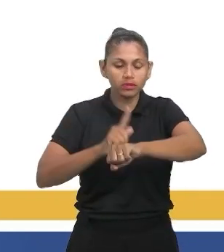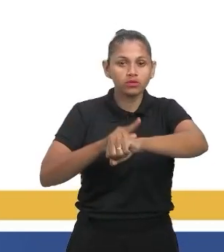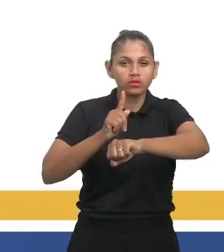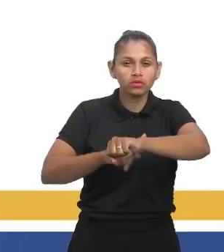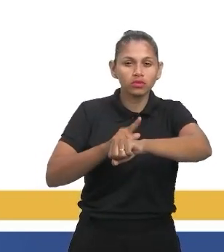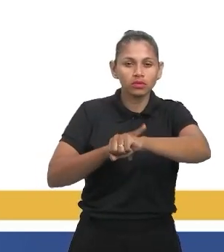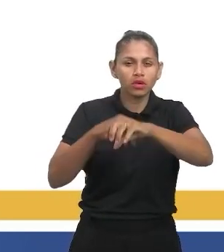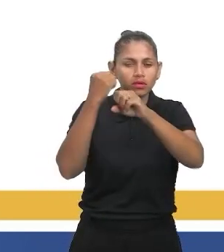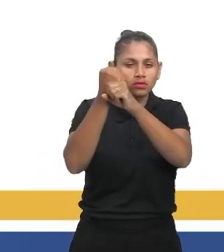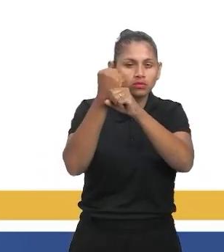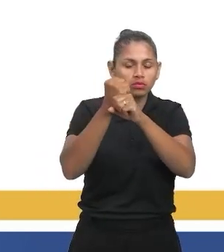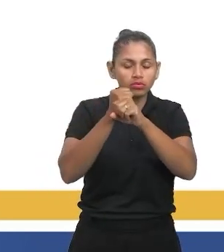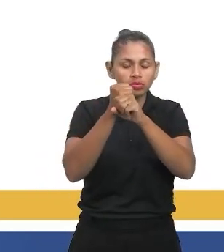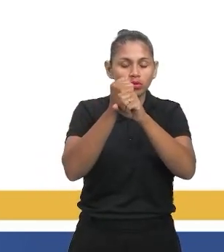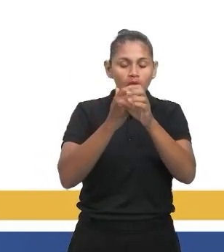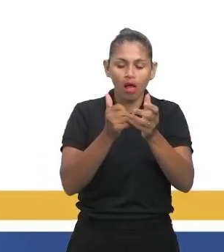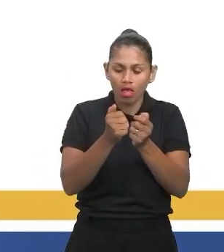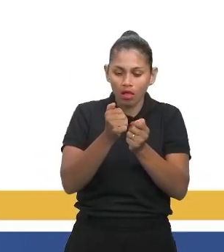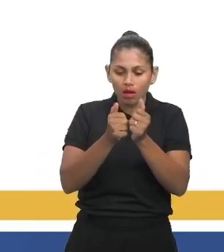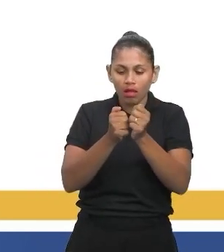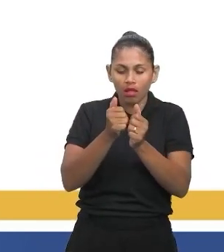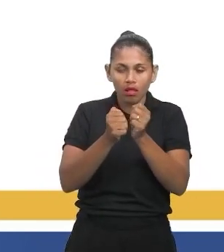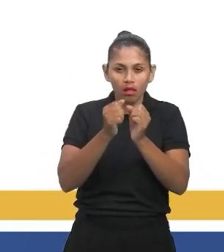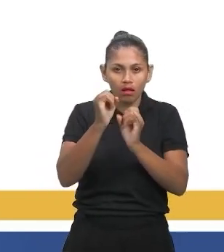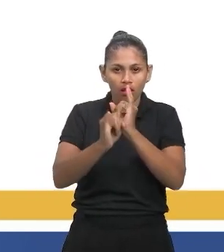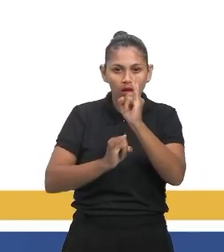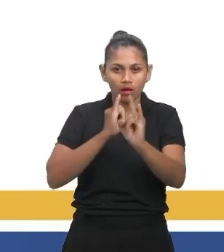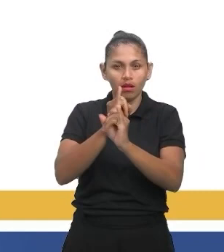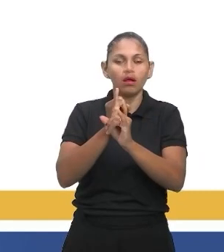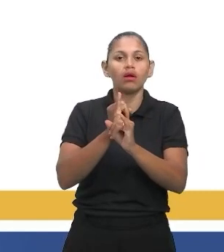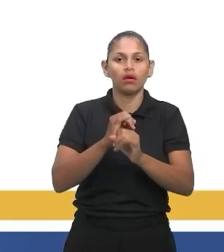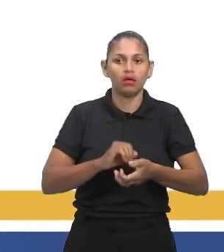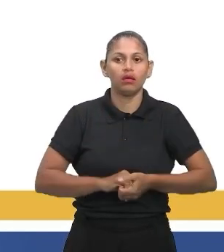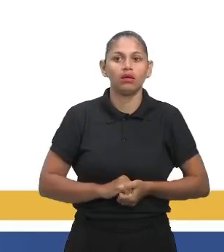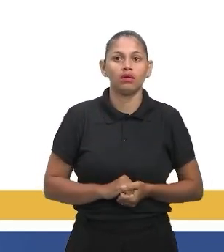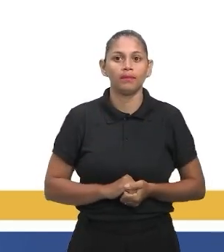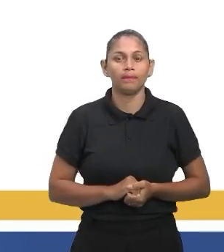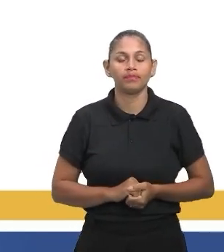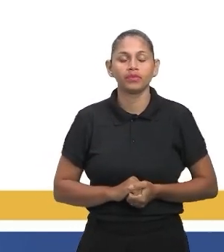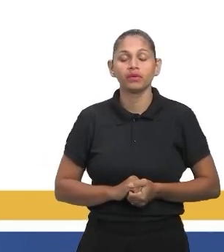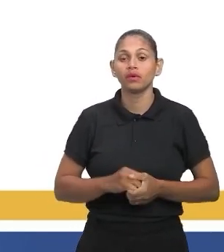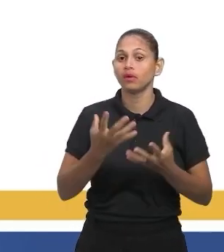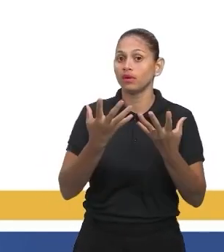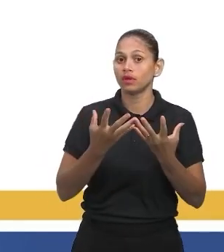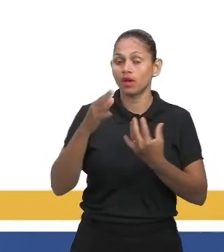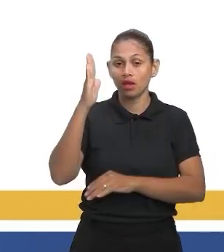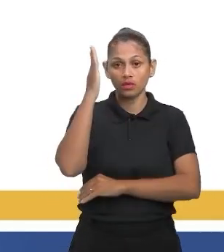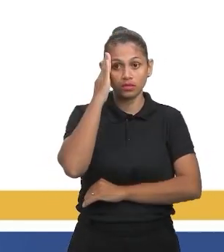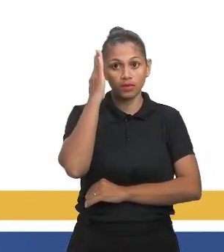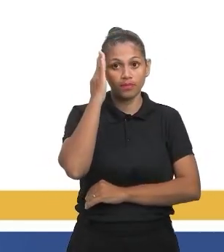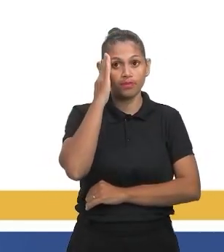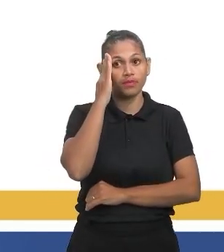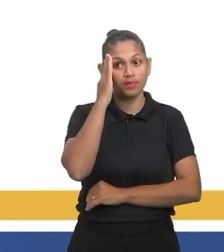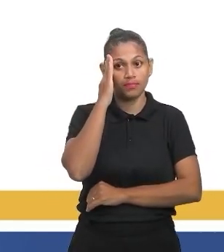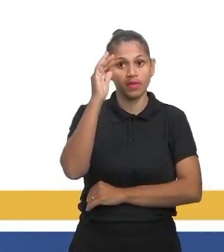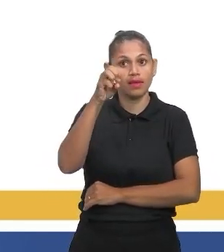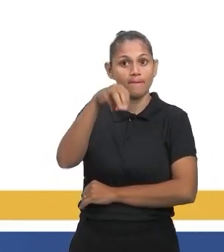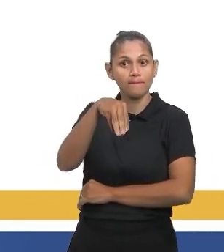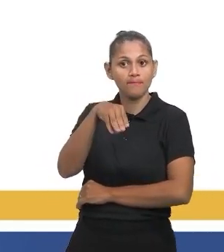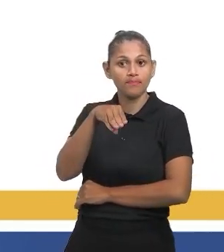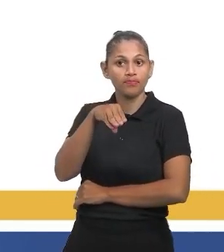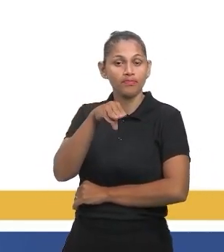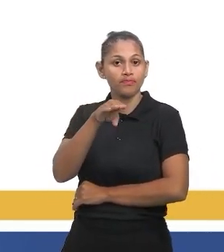corretos da média, moda e mediana. Olha o comando da questão. Ele quer saber a média, moda e mediana, respectivamente.